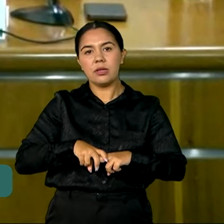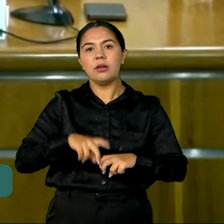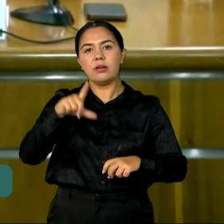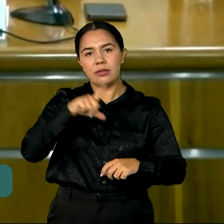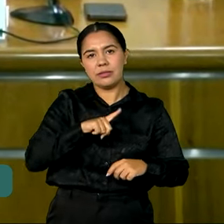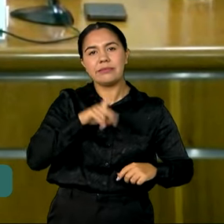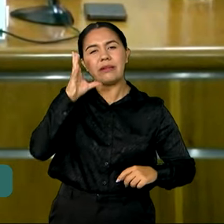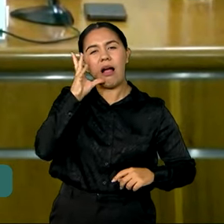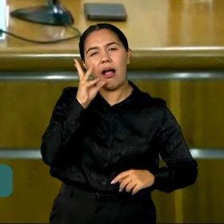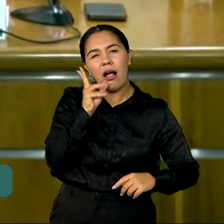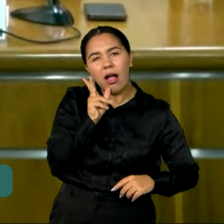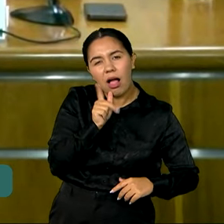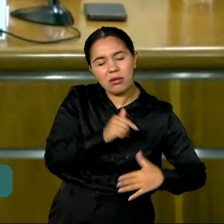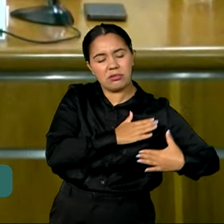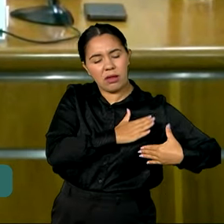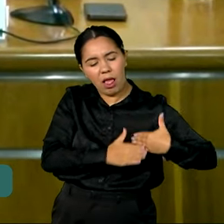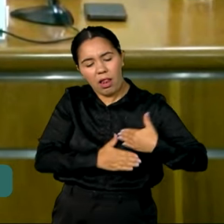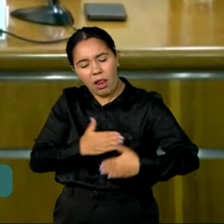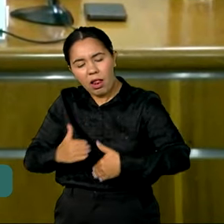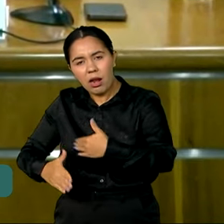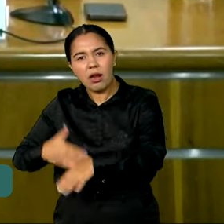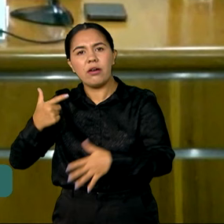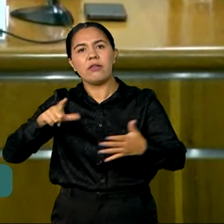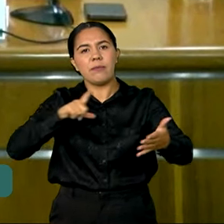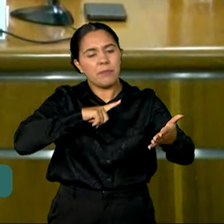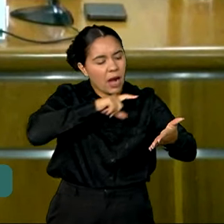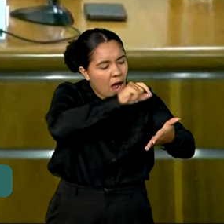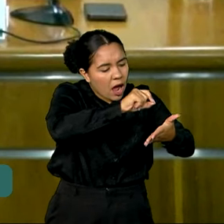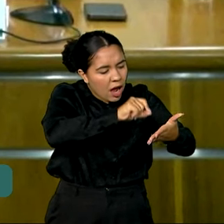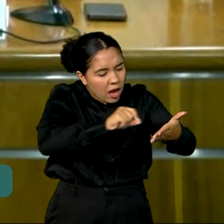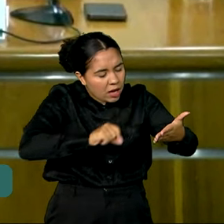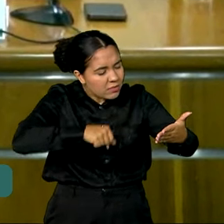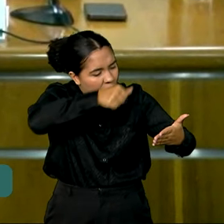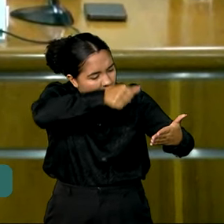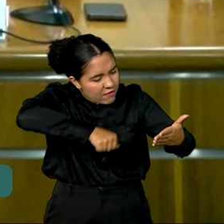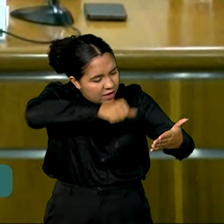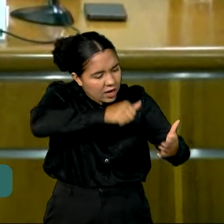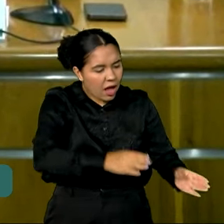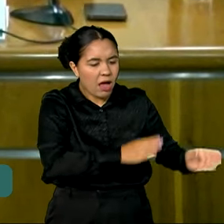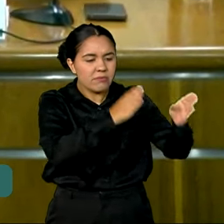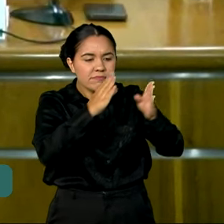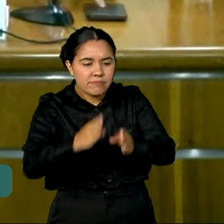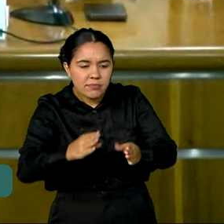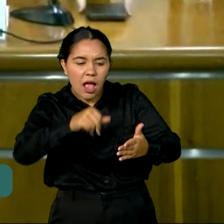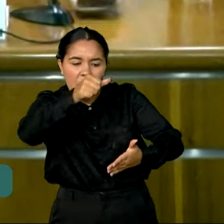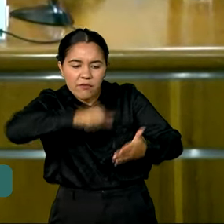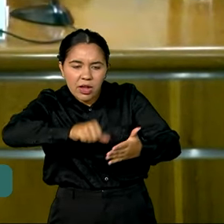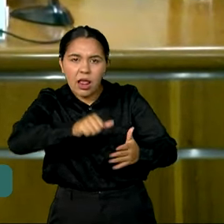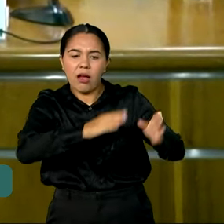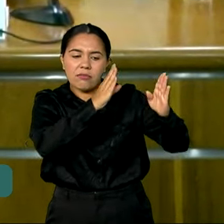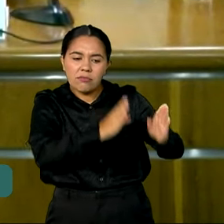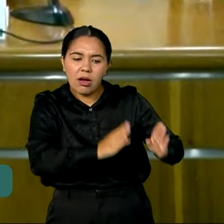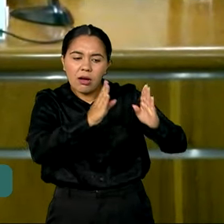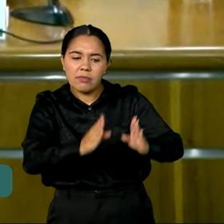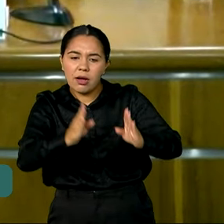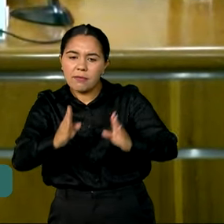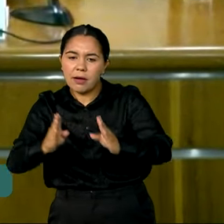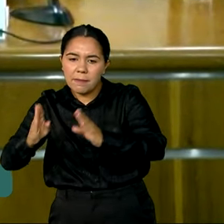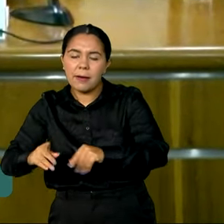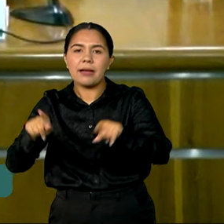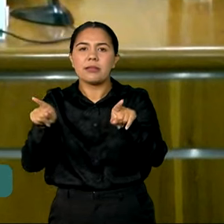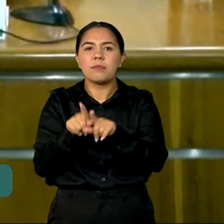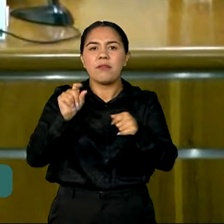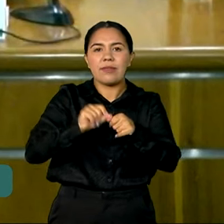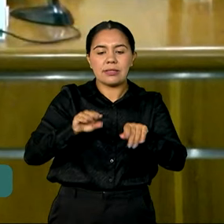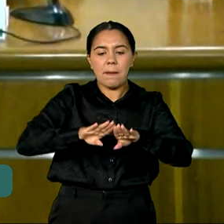longo novamente de corrigir dissertativas, de avaliar títulos e fazer as bancas de heterodentificação, tanto